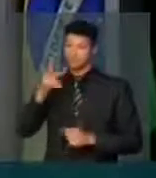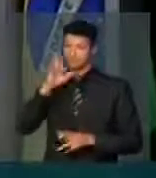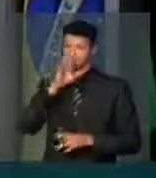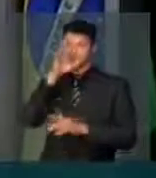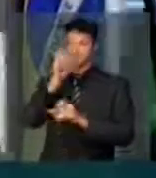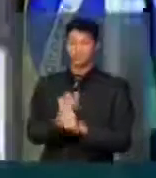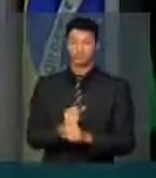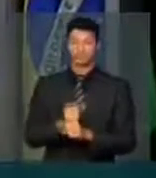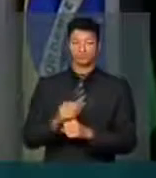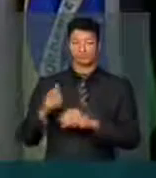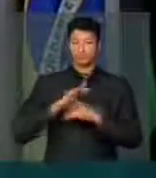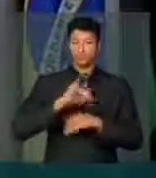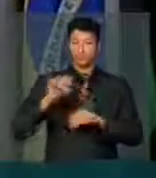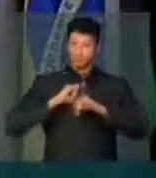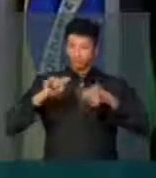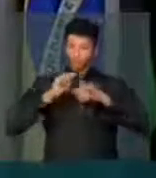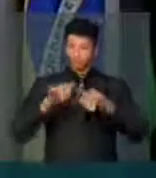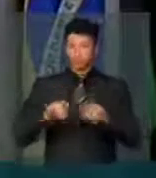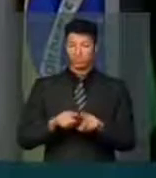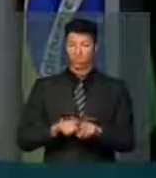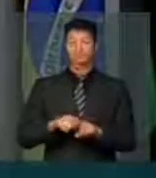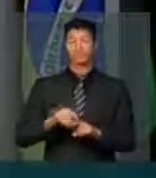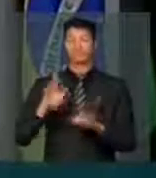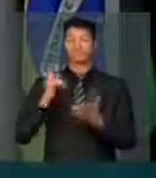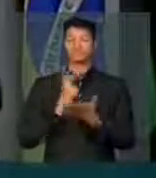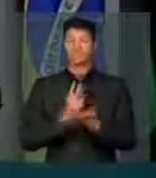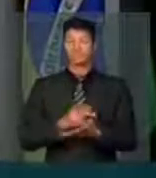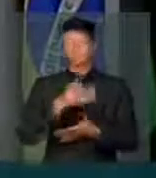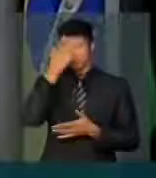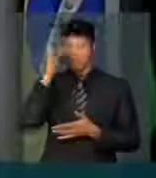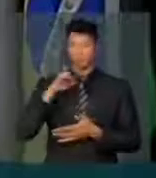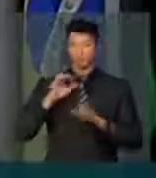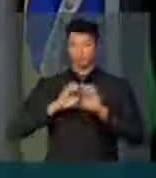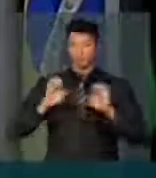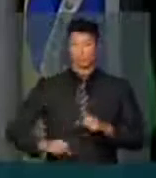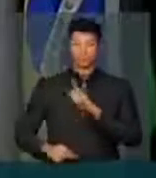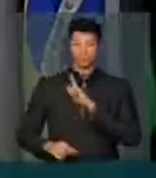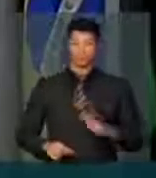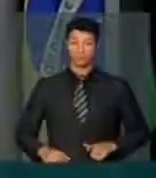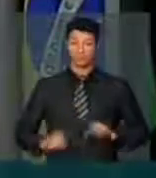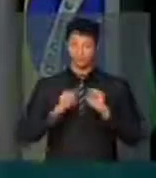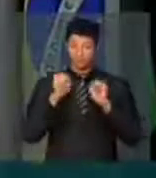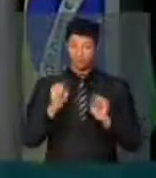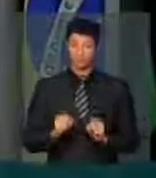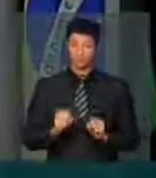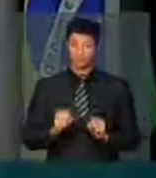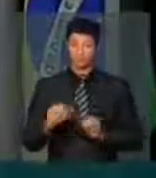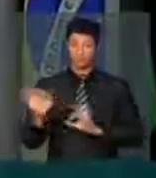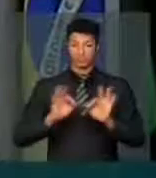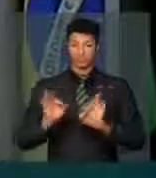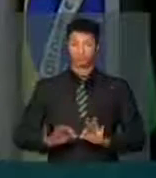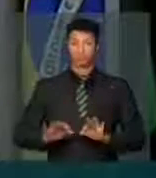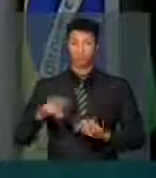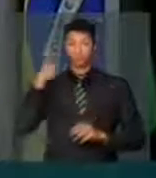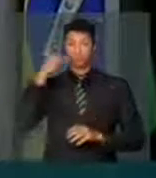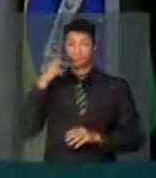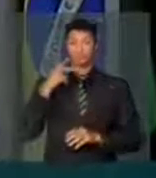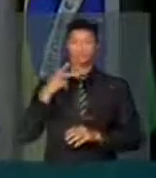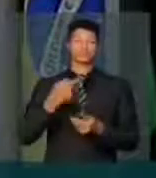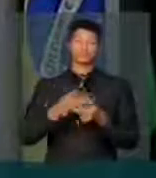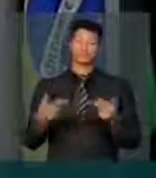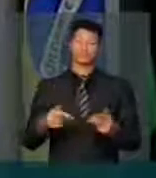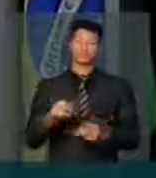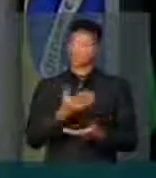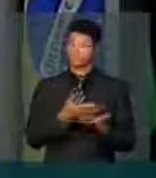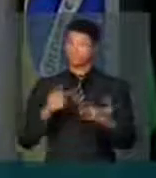força, parte para a campanha eleitoral e ao invés daqueles que têm estrutura de governo poderem agregar uma série de partidozinhos,